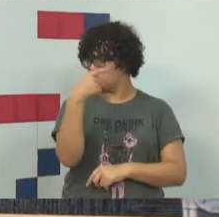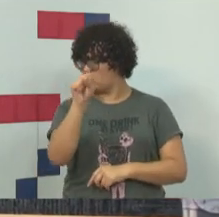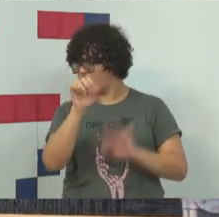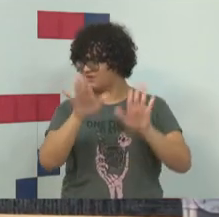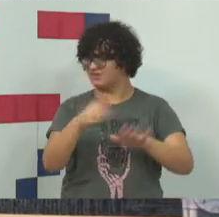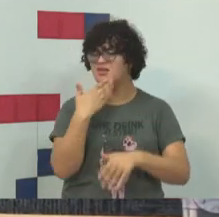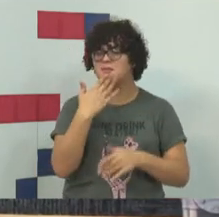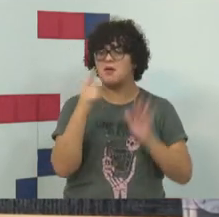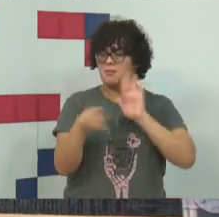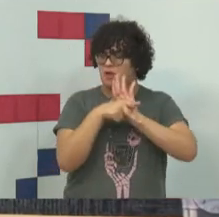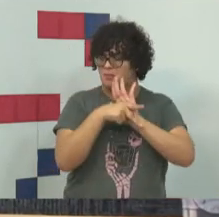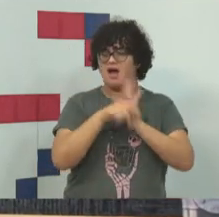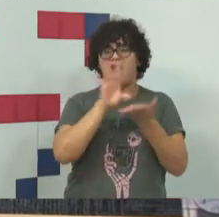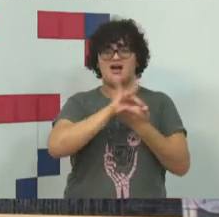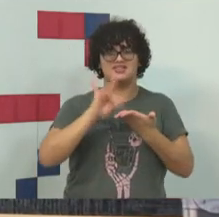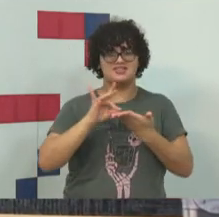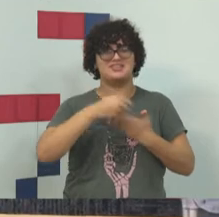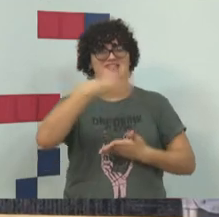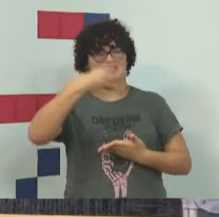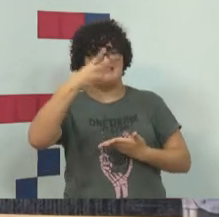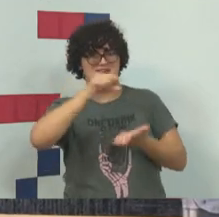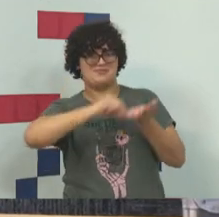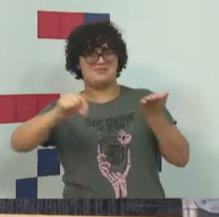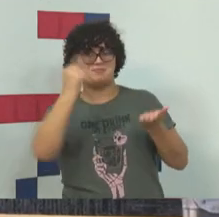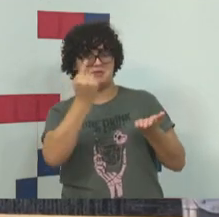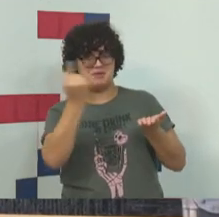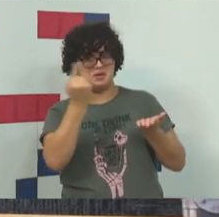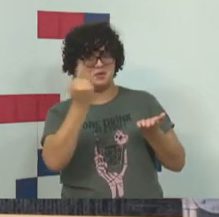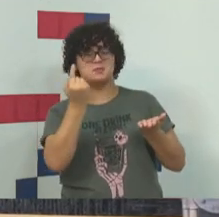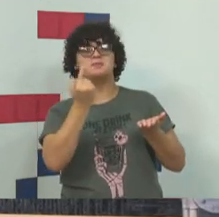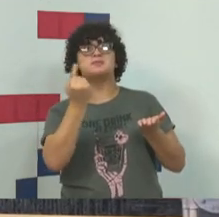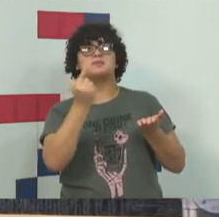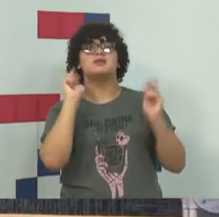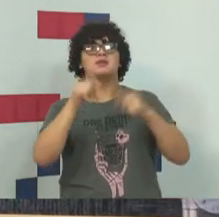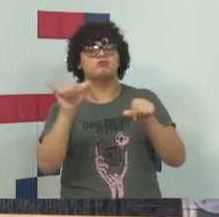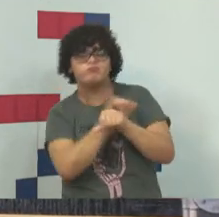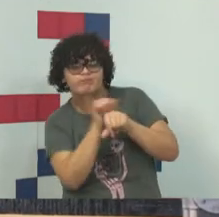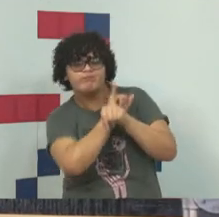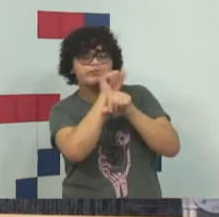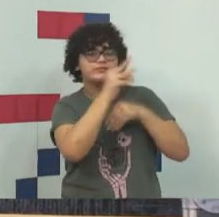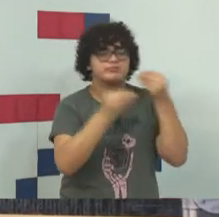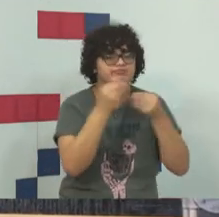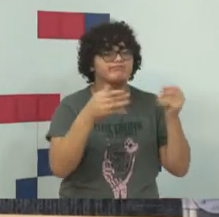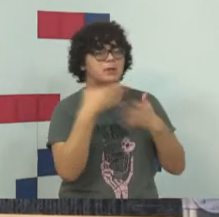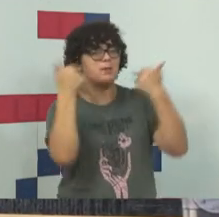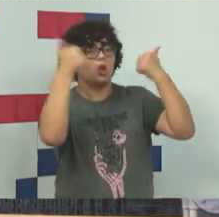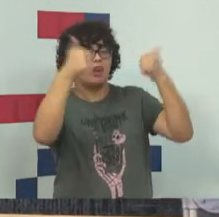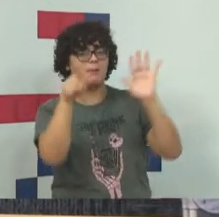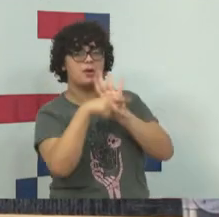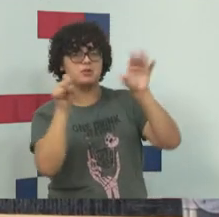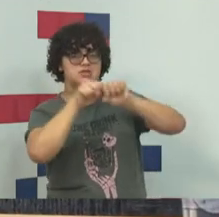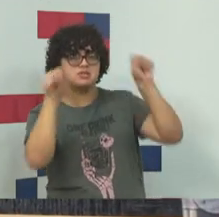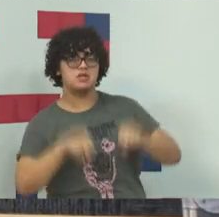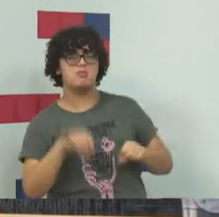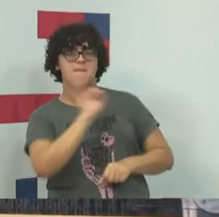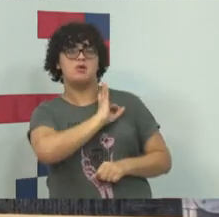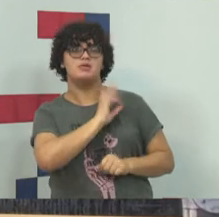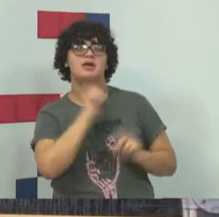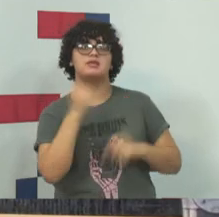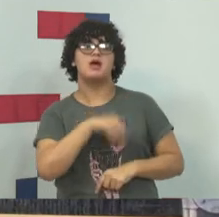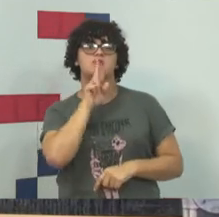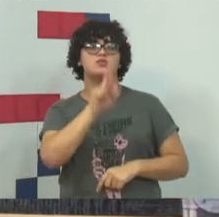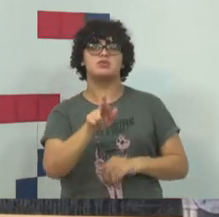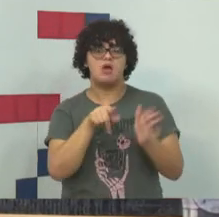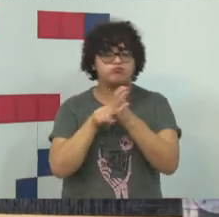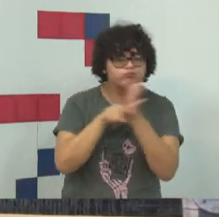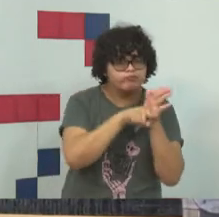permite, artigo 3º, inciso 1º, a instauração de inquérito policial como resultado de